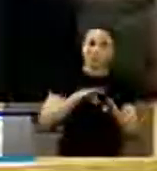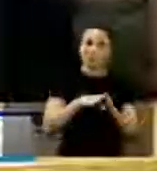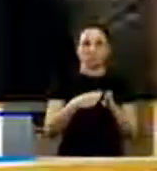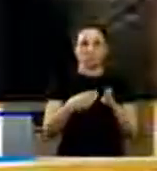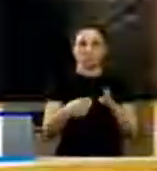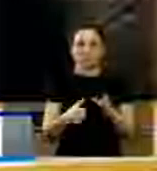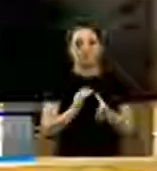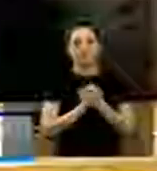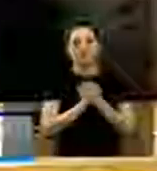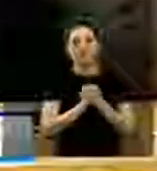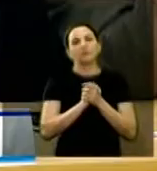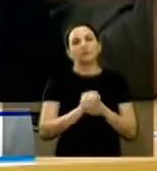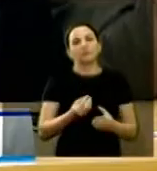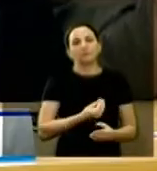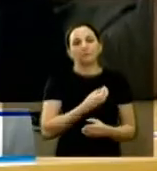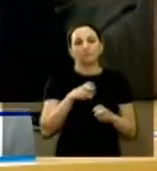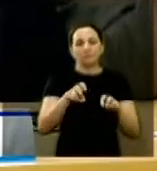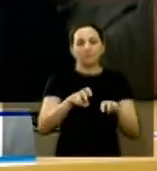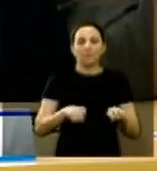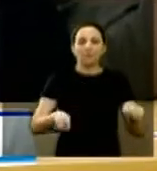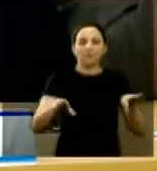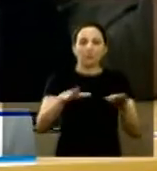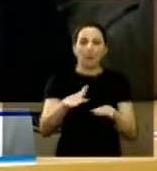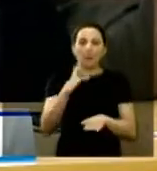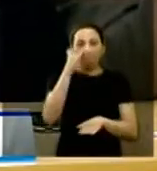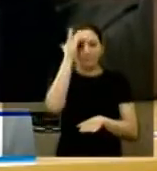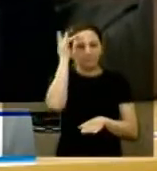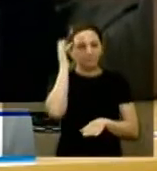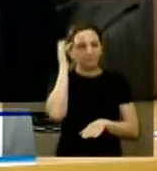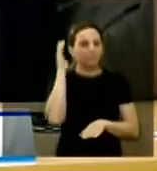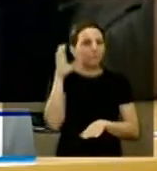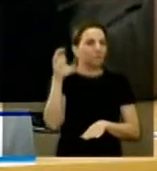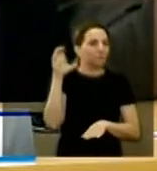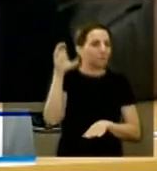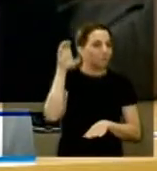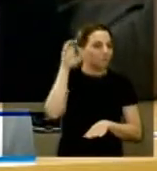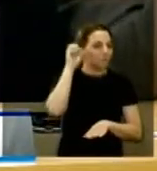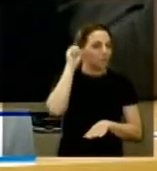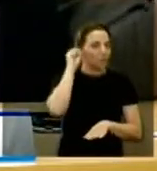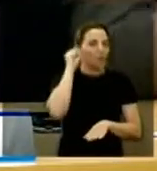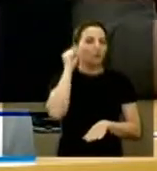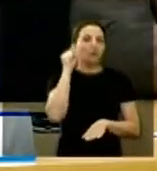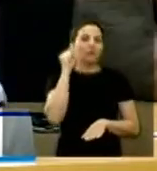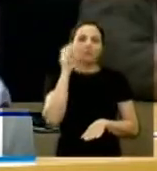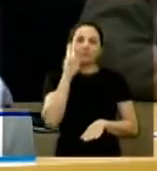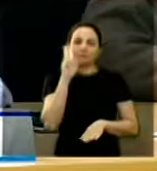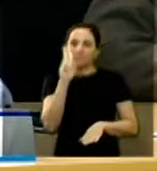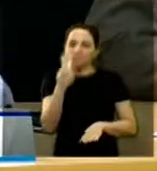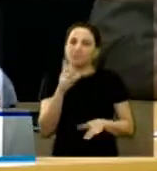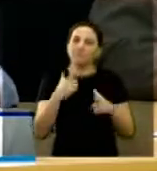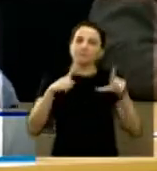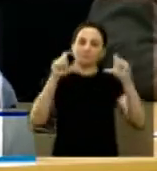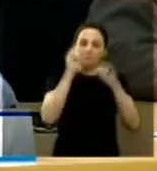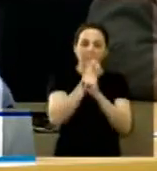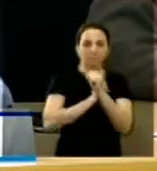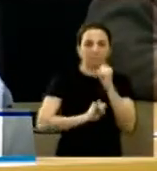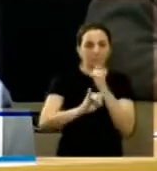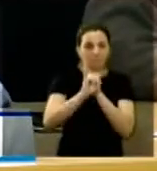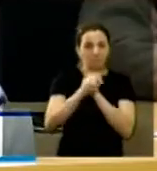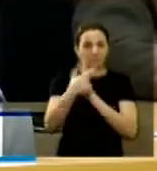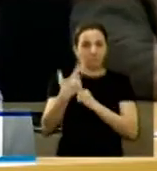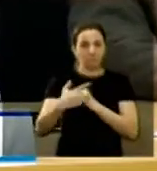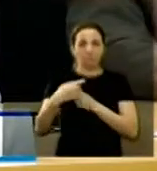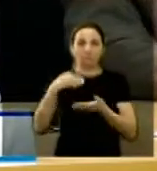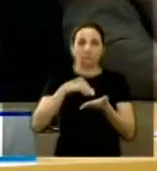Saudar aqueles presentes em plenário, aqueles que nos ouvem pela Rádio Niara, para a TV Câmara e também pela internet. Solicito ao